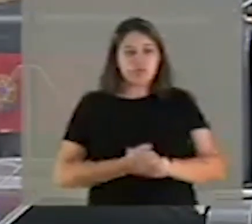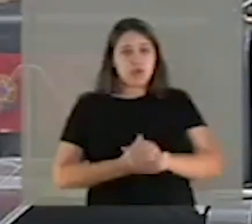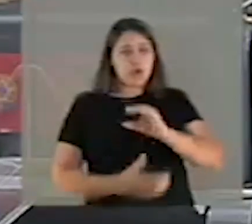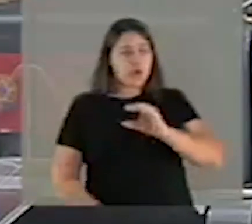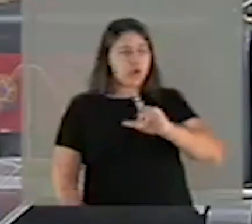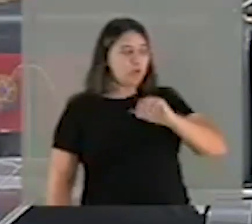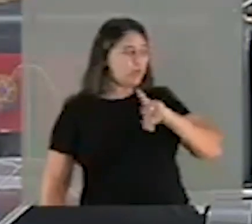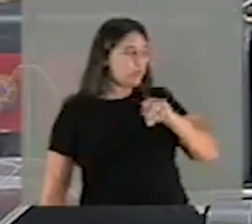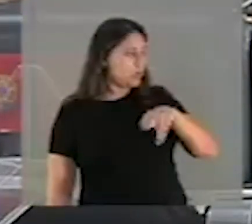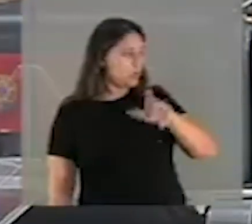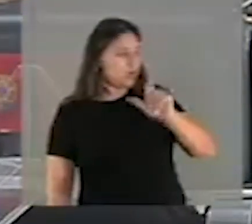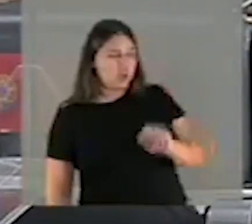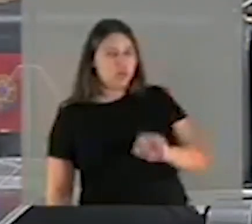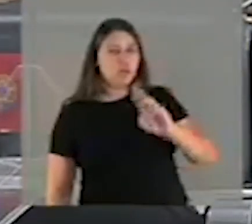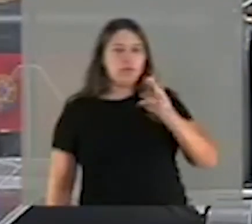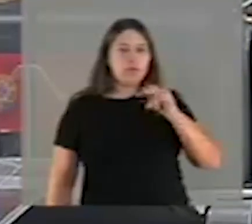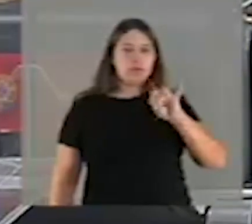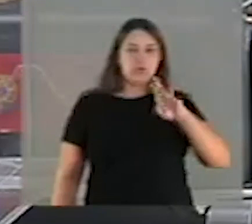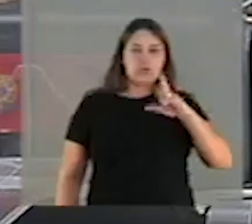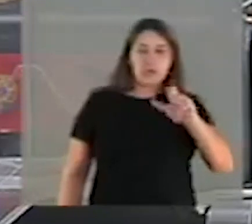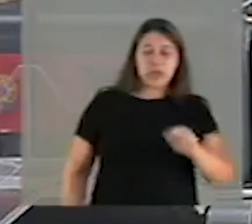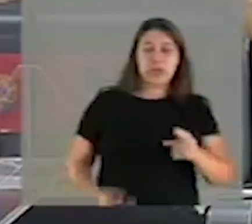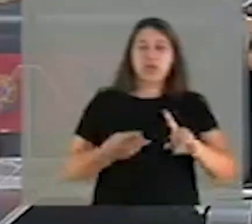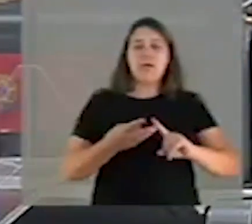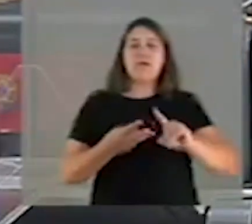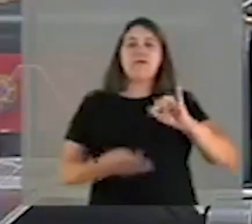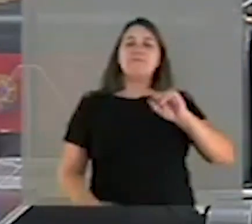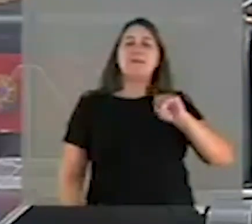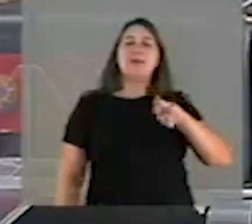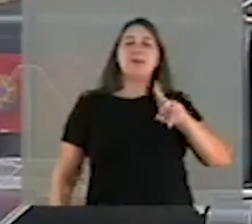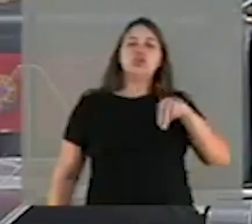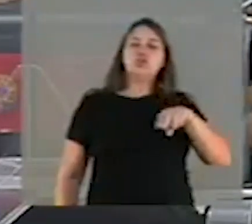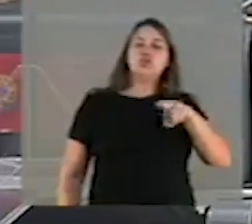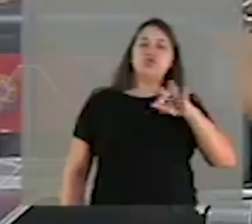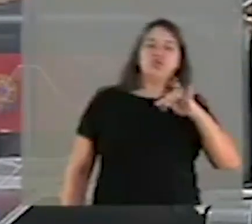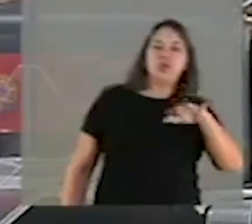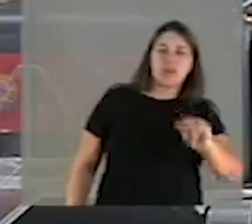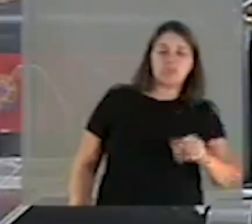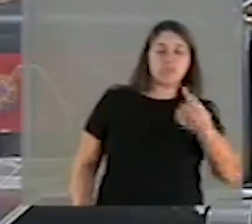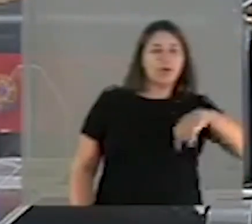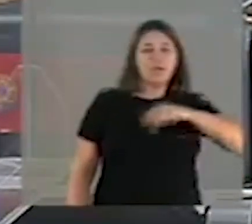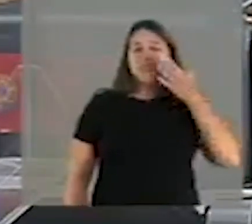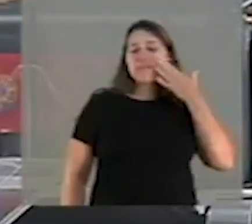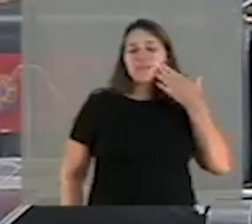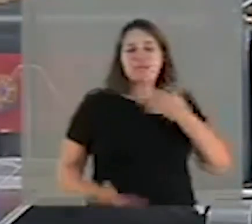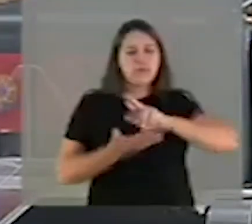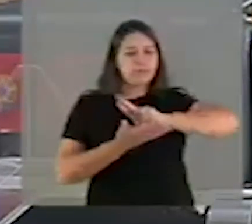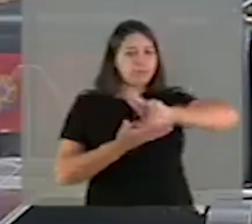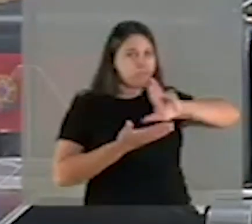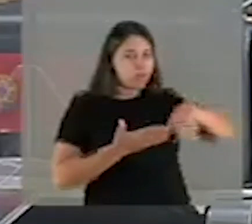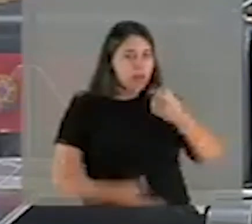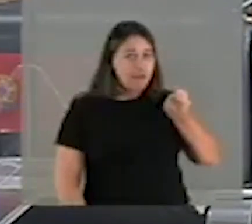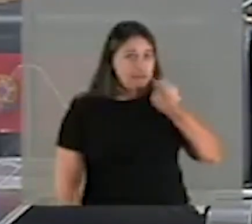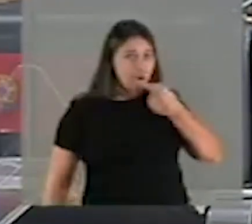cloroquina, a hidroxicloroquina, a ivermectina, enquanto sabemos que dezenas de fármacos foram administrados aos